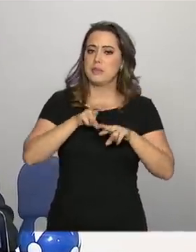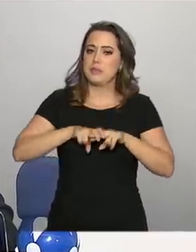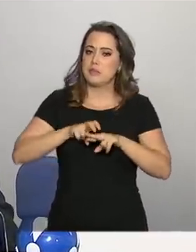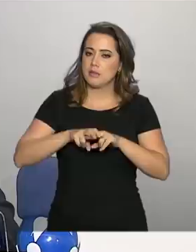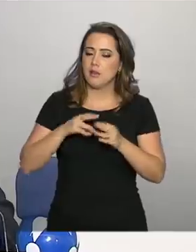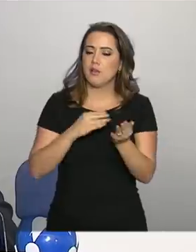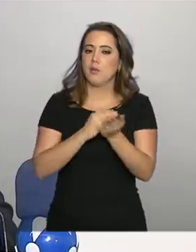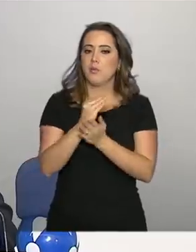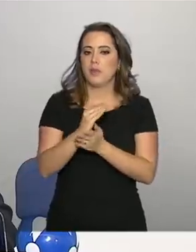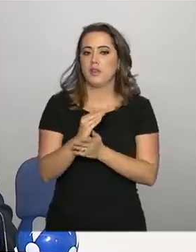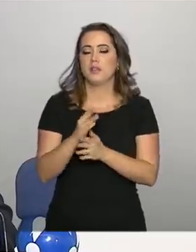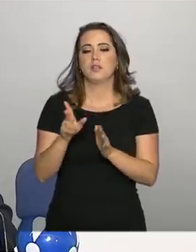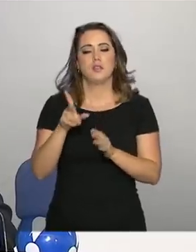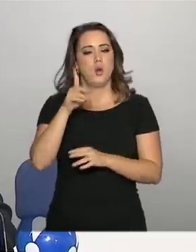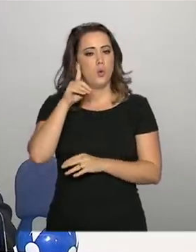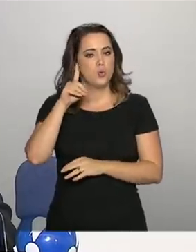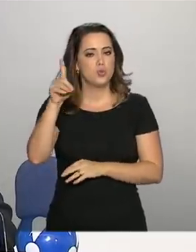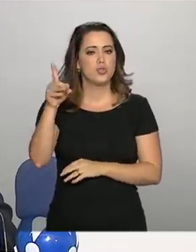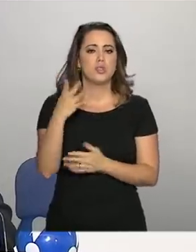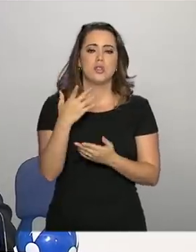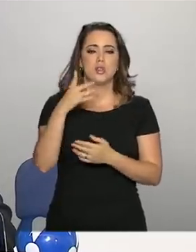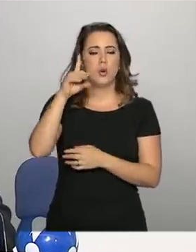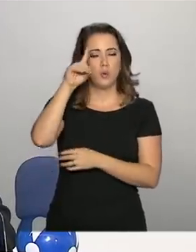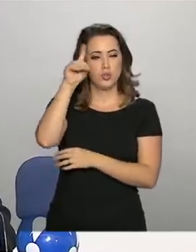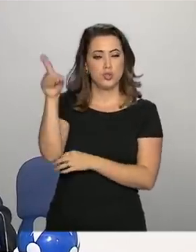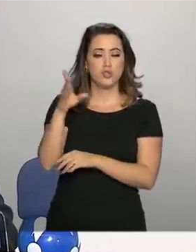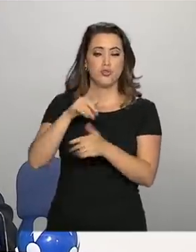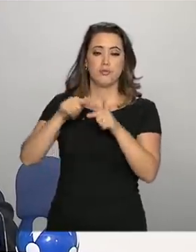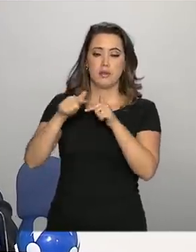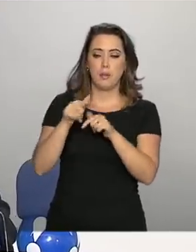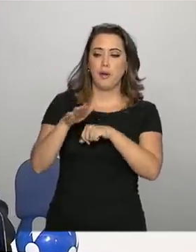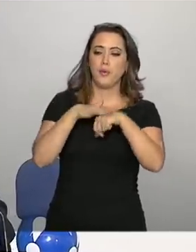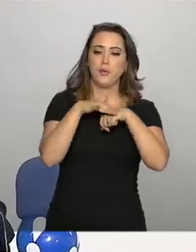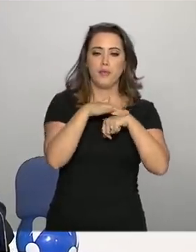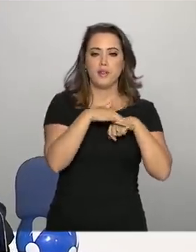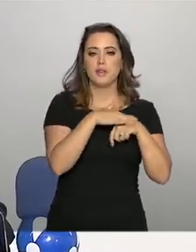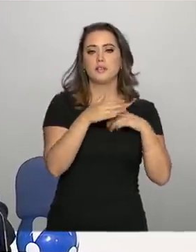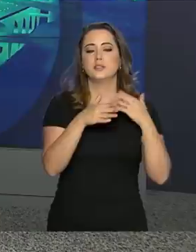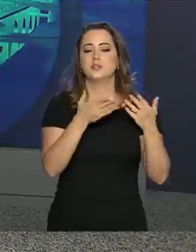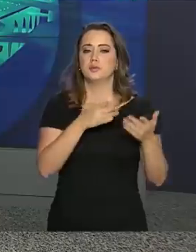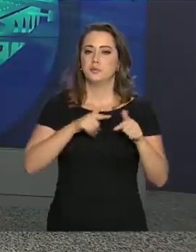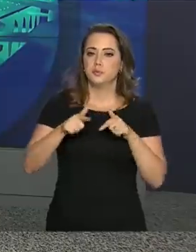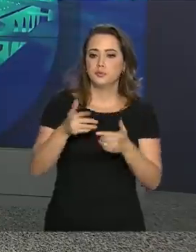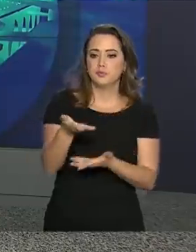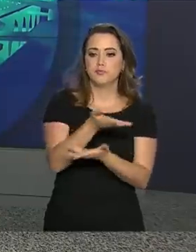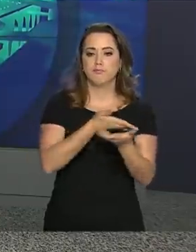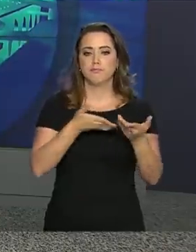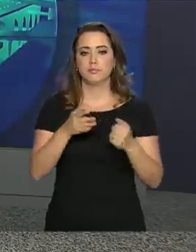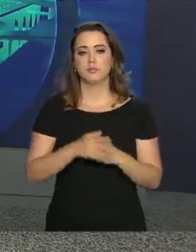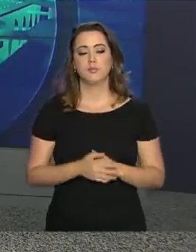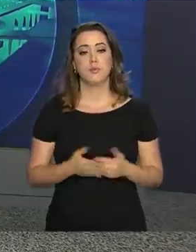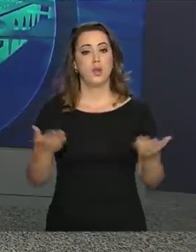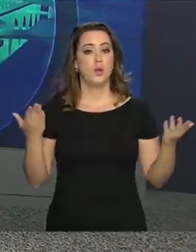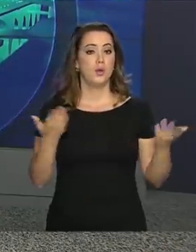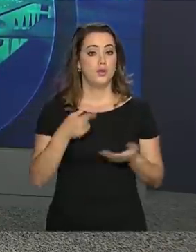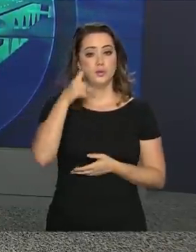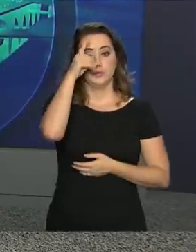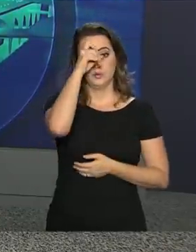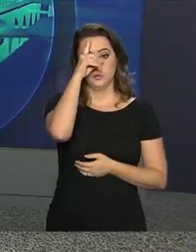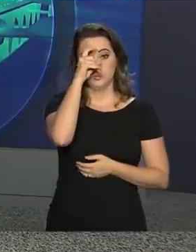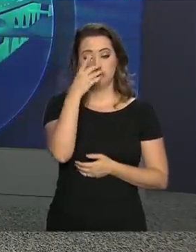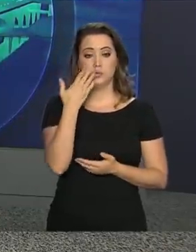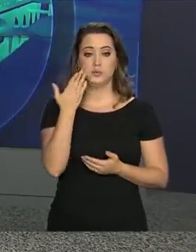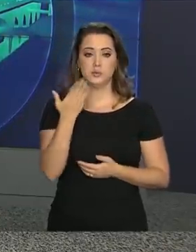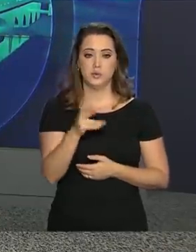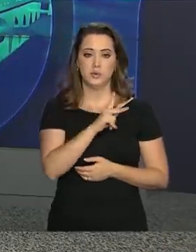-se e iniciar o seu dia de despachos e de conversa com a família e com seus assessores. E hoje no Hospital Albert